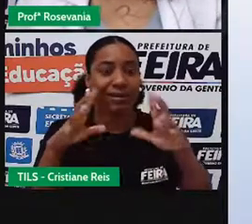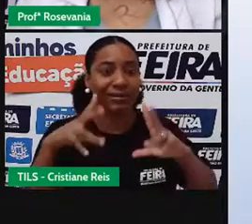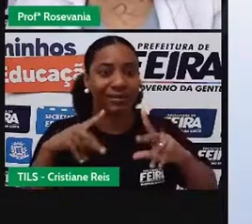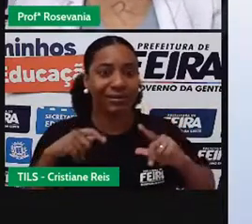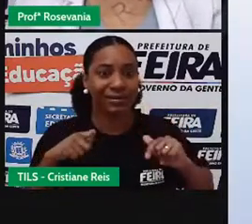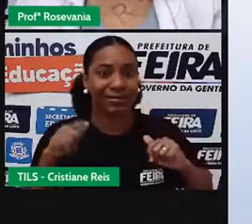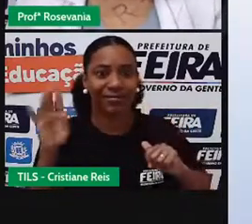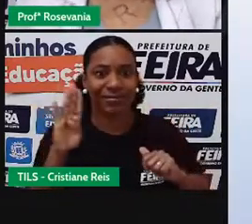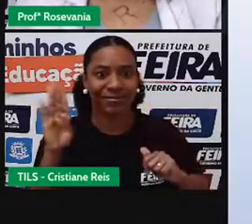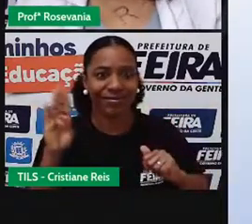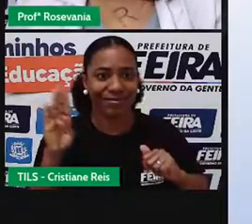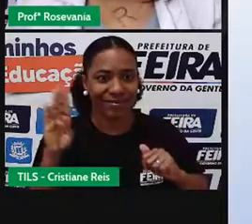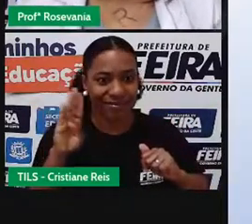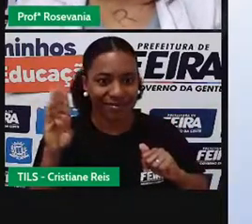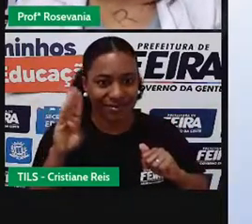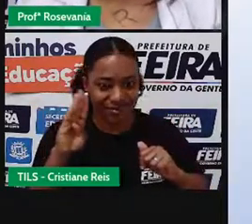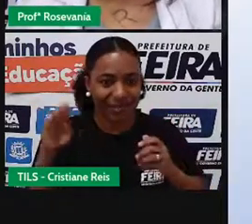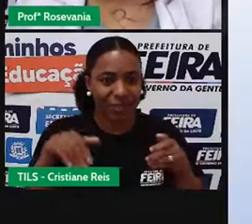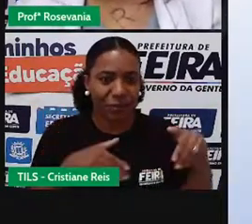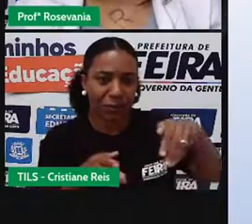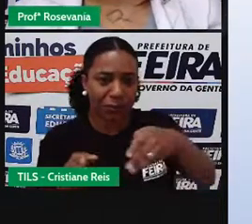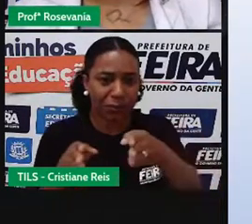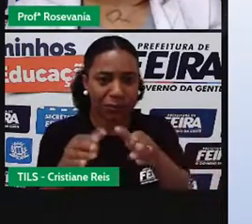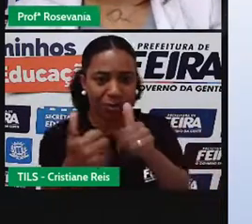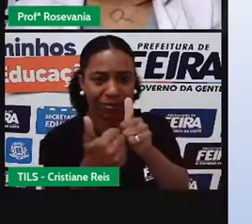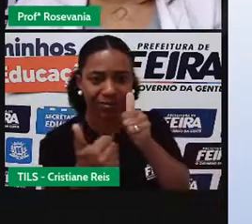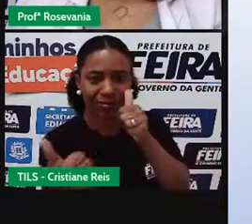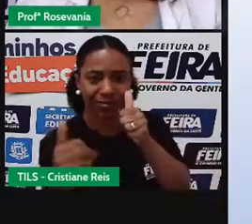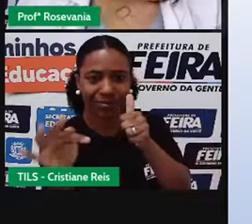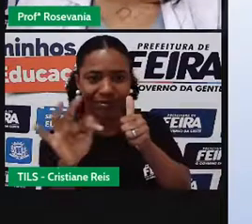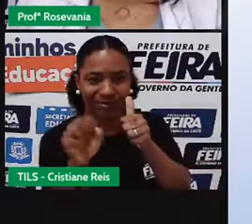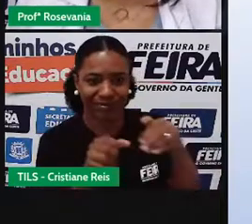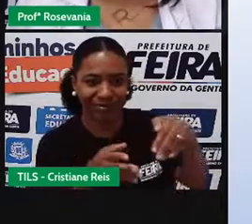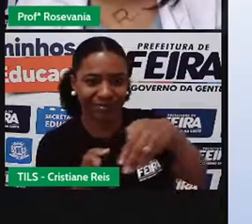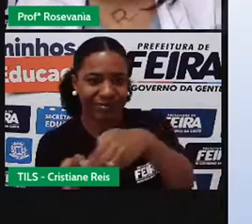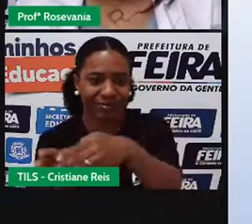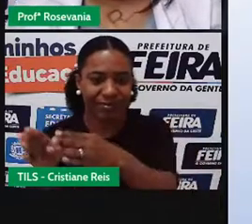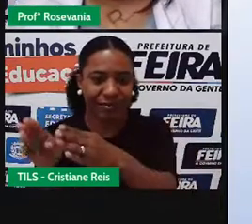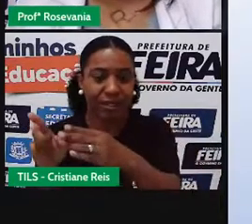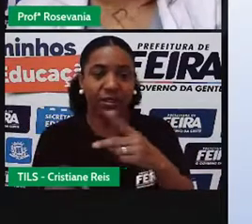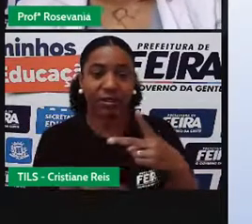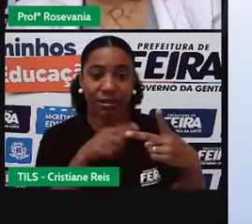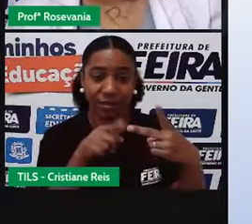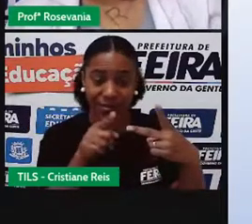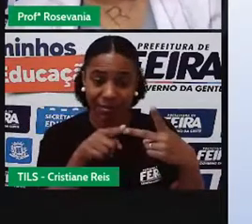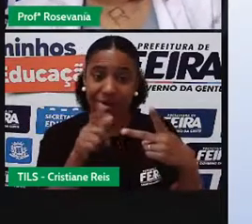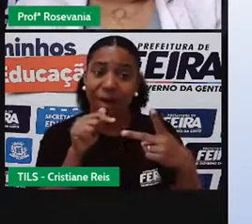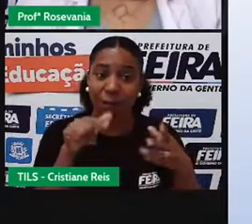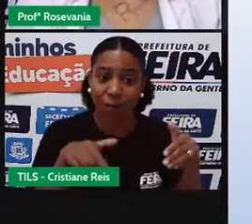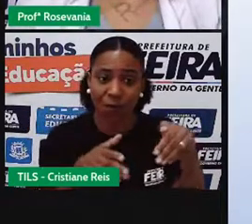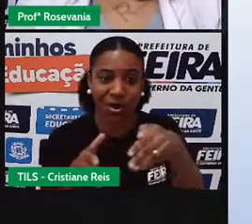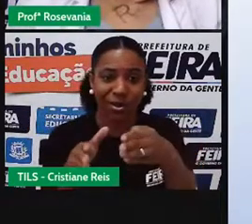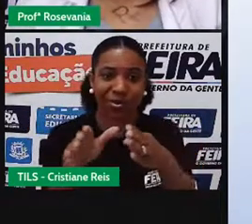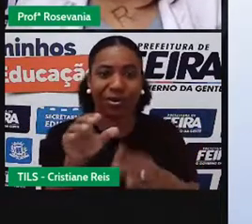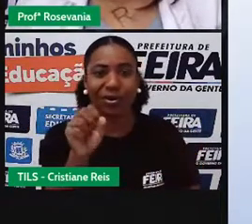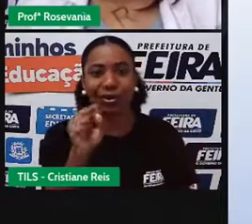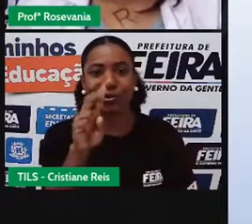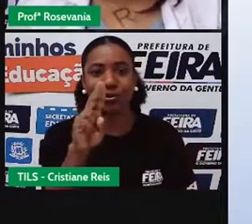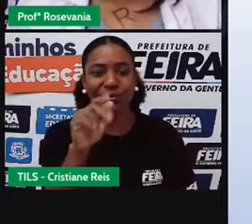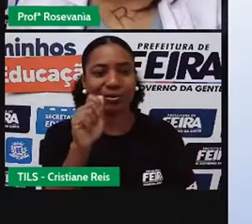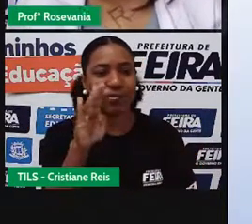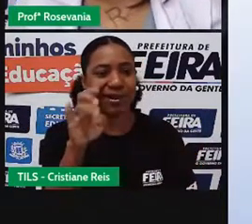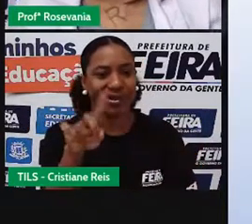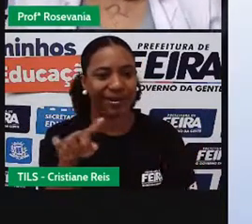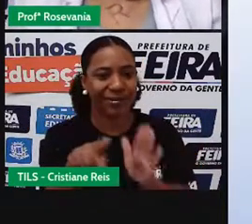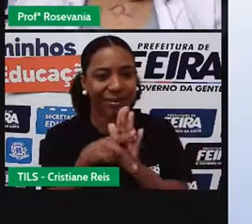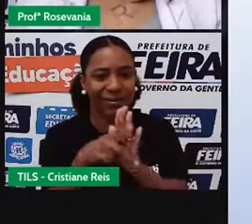cidade. A gente tem o rio Subaé, que é um rio genuino, né, ele é um rio de Feira de Santana. E o